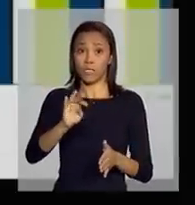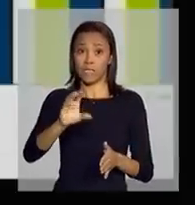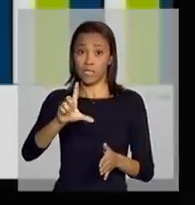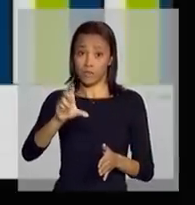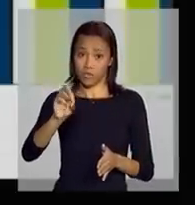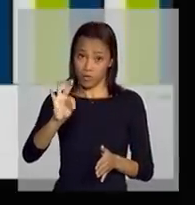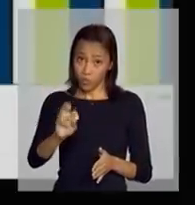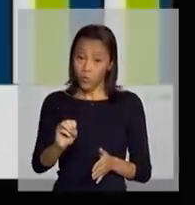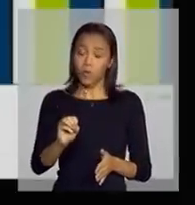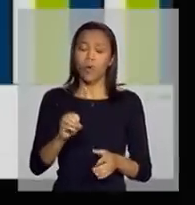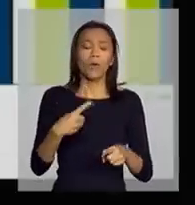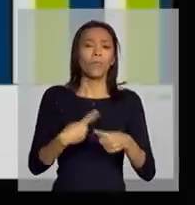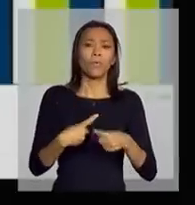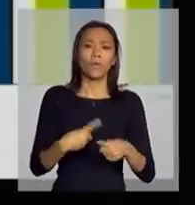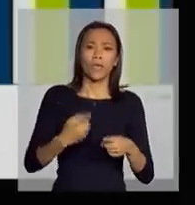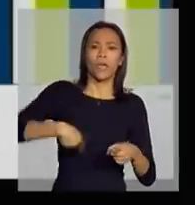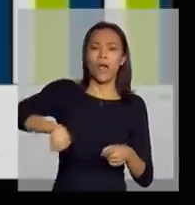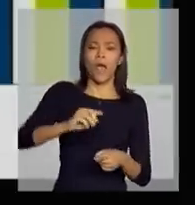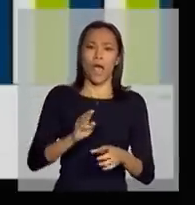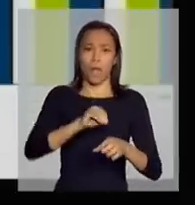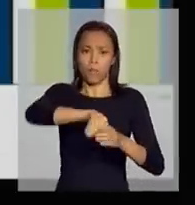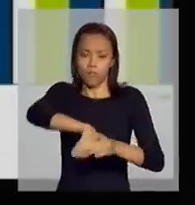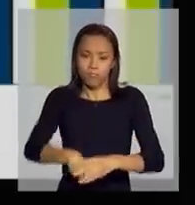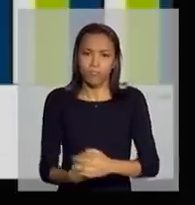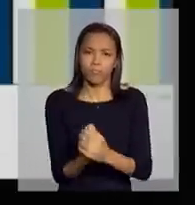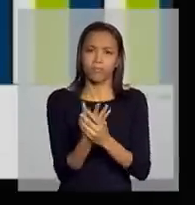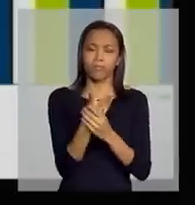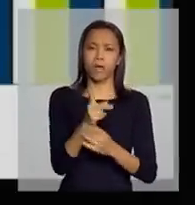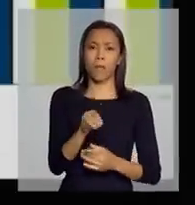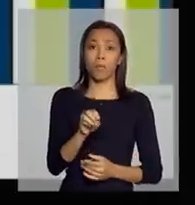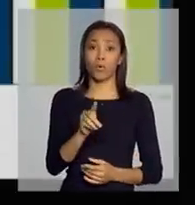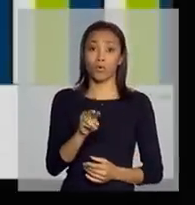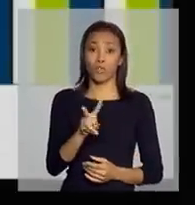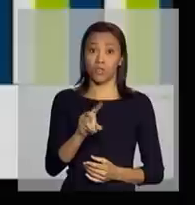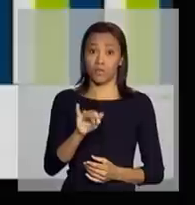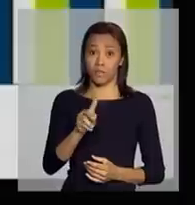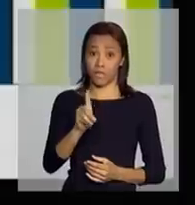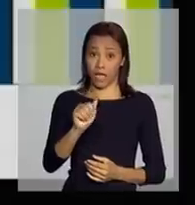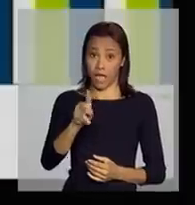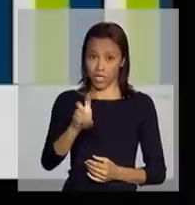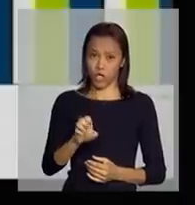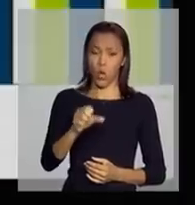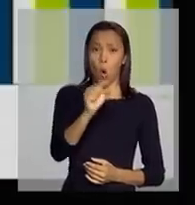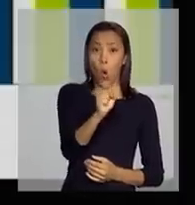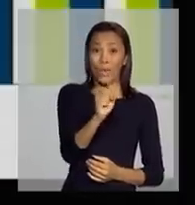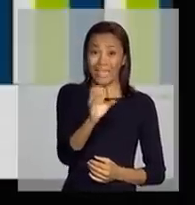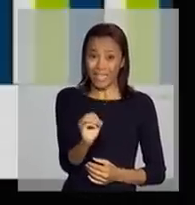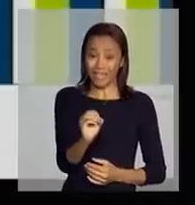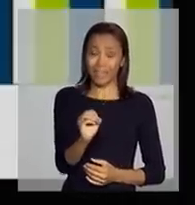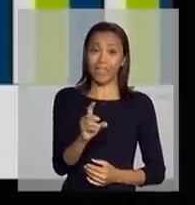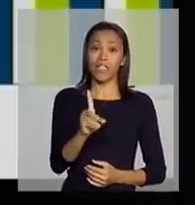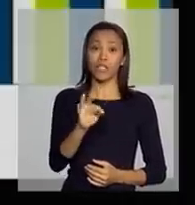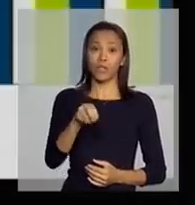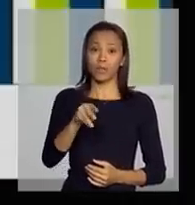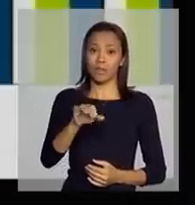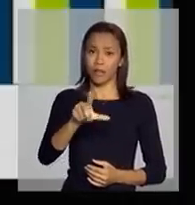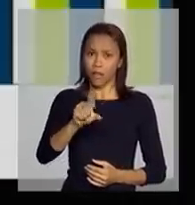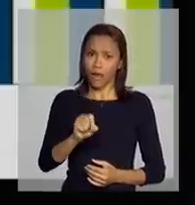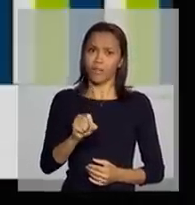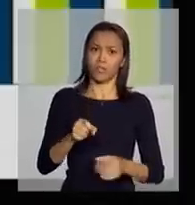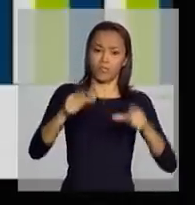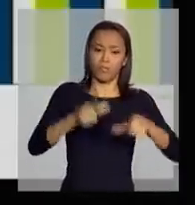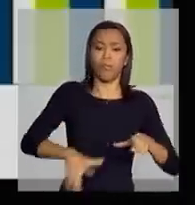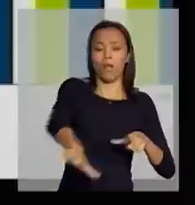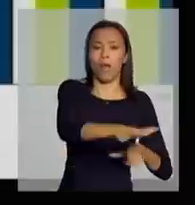corte, onde a produtividade fica aqui em torno de 80 toneladas por hectare, e nessa fase,